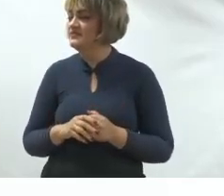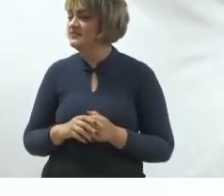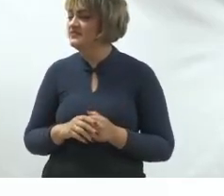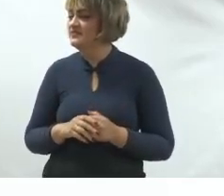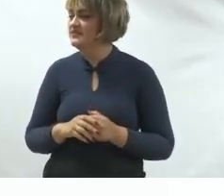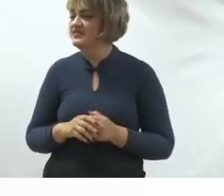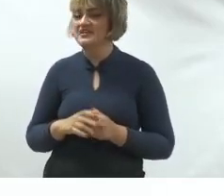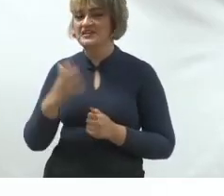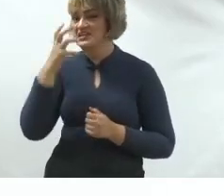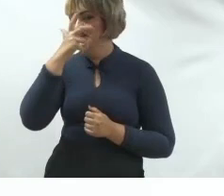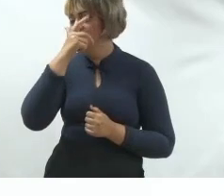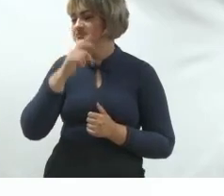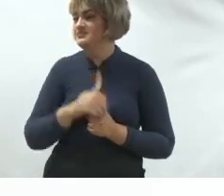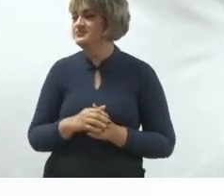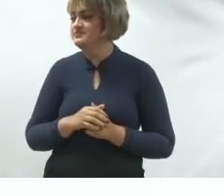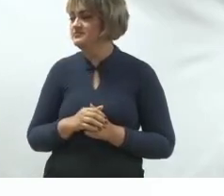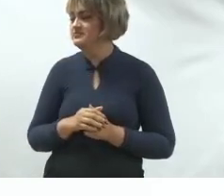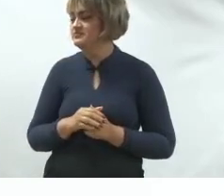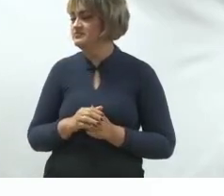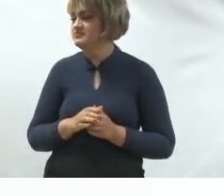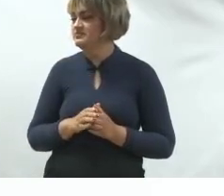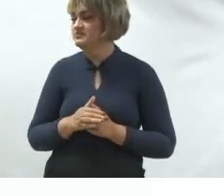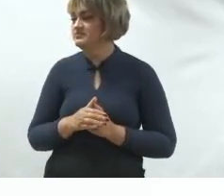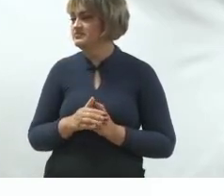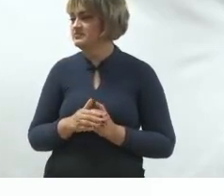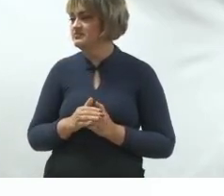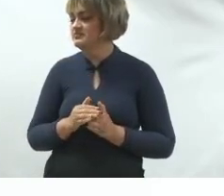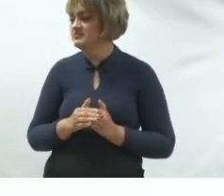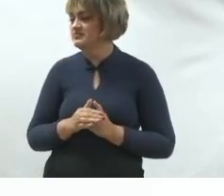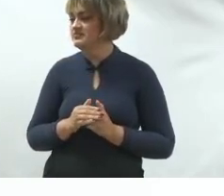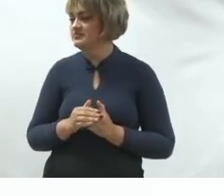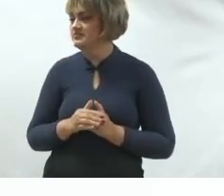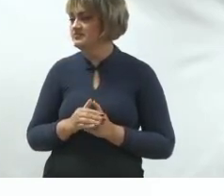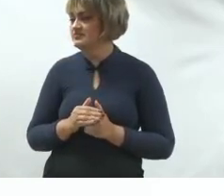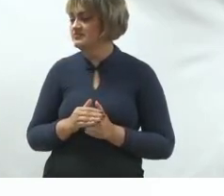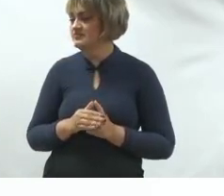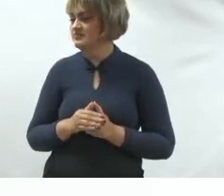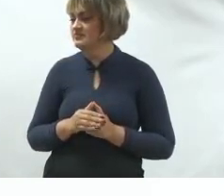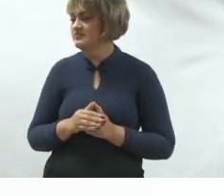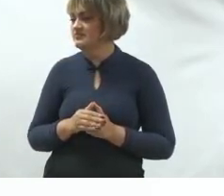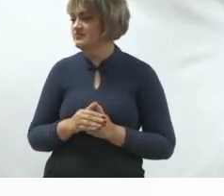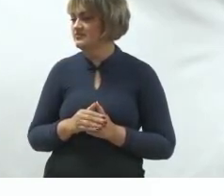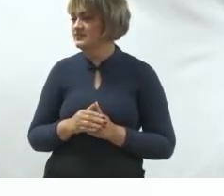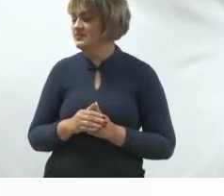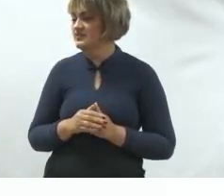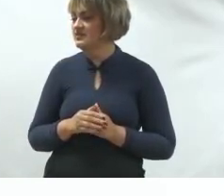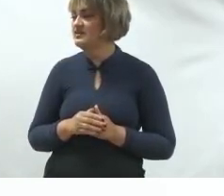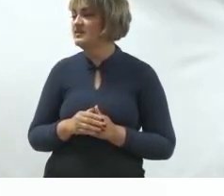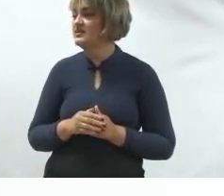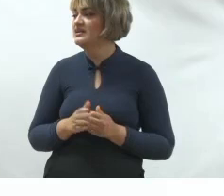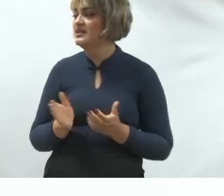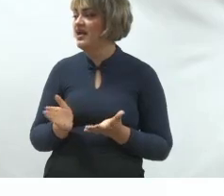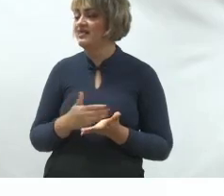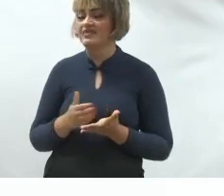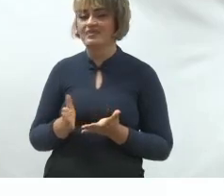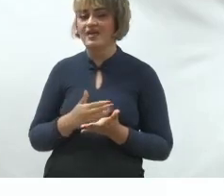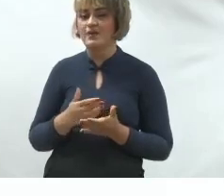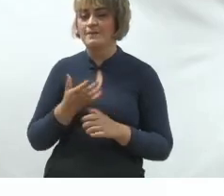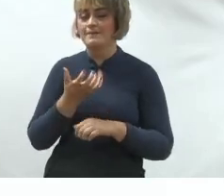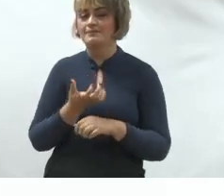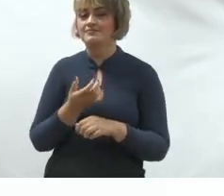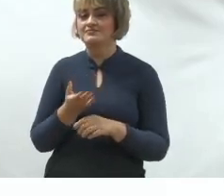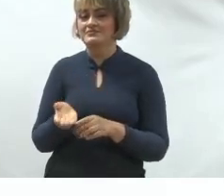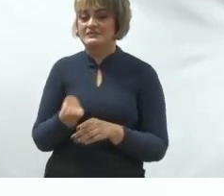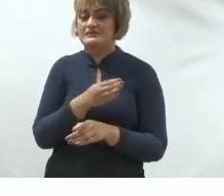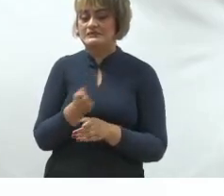Lindo também, olha. Maravilhoso. Do Cazarrasa. E dois cadernos de dez matérias também,